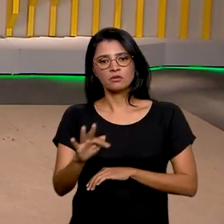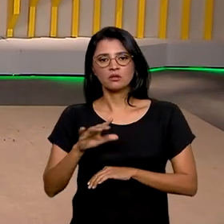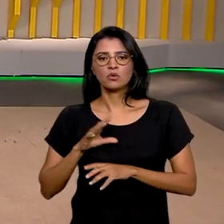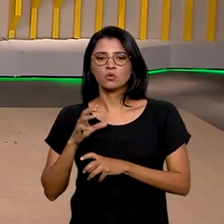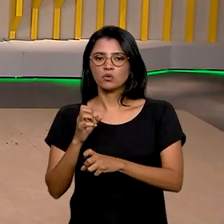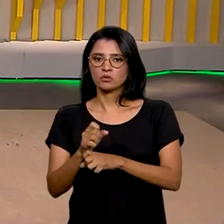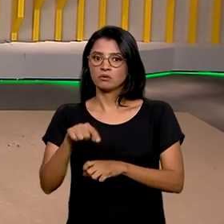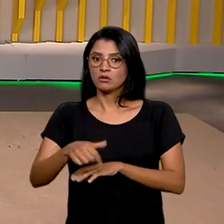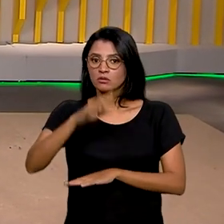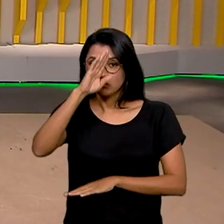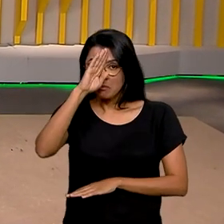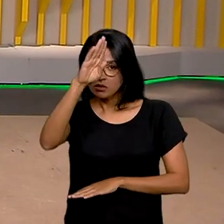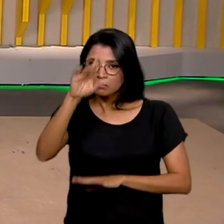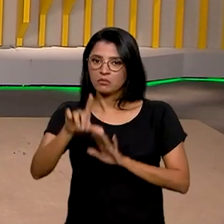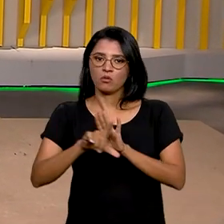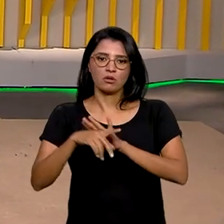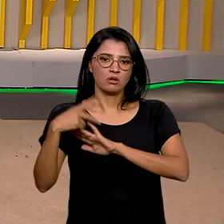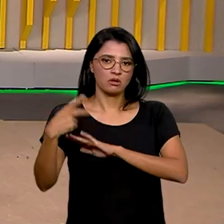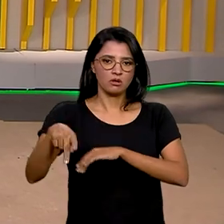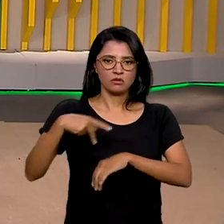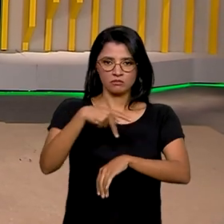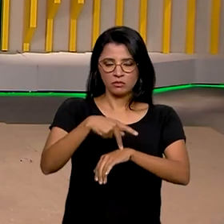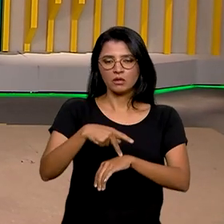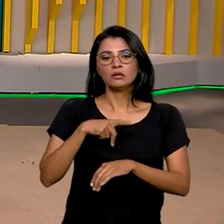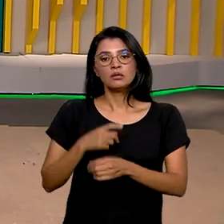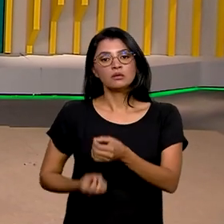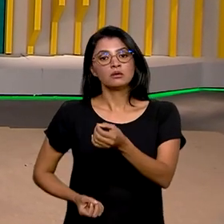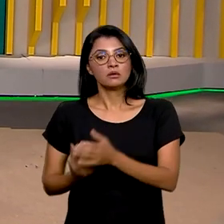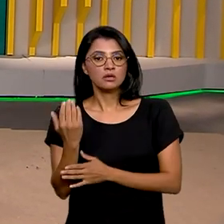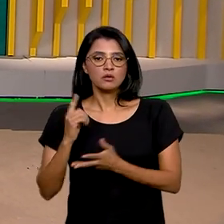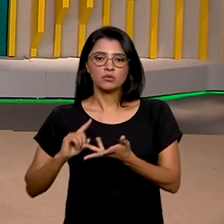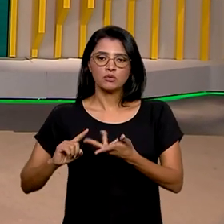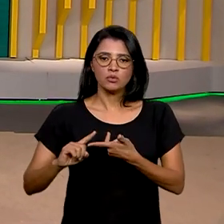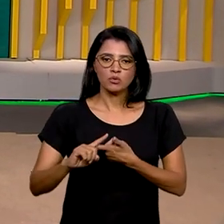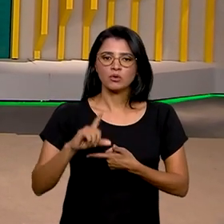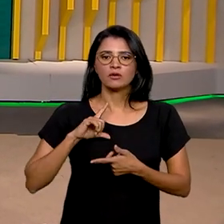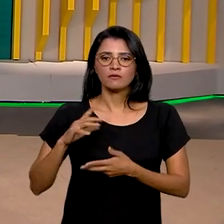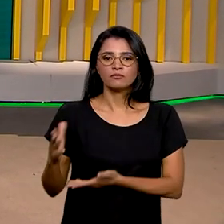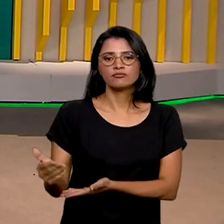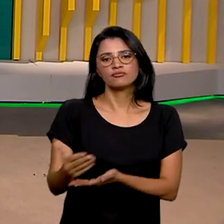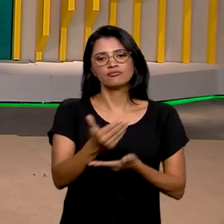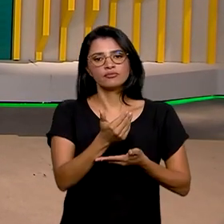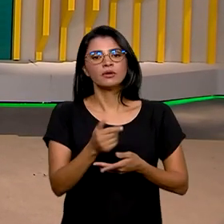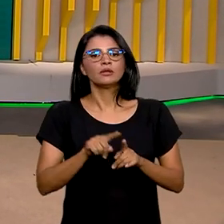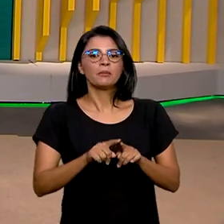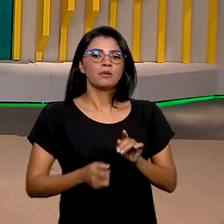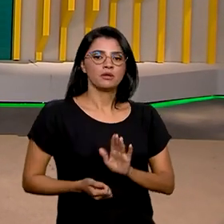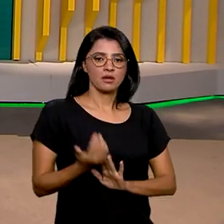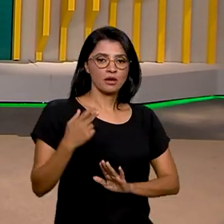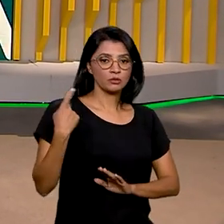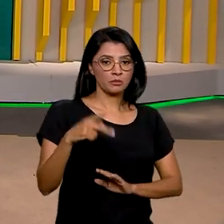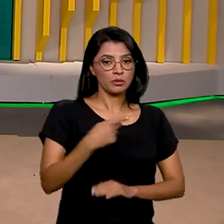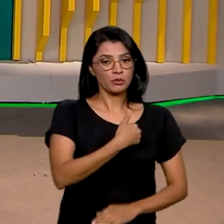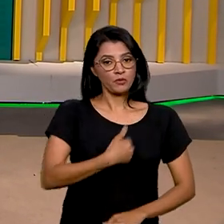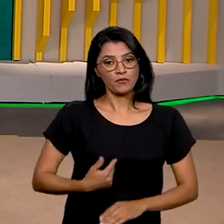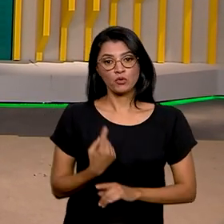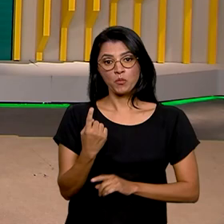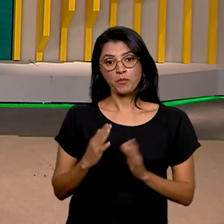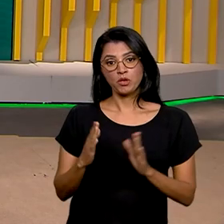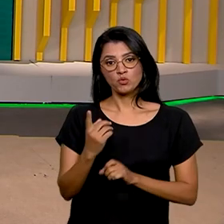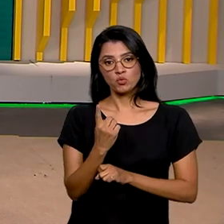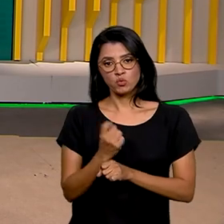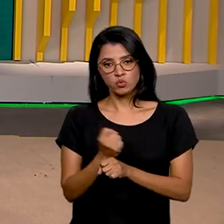orçamento é a principal lei do país, já que estabelece tudo o que vai ser arrecadado e gasto pelo governo durante um ano.